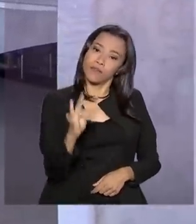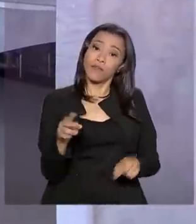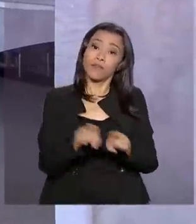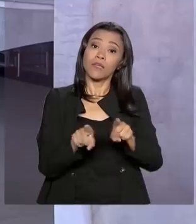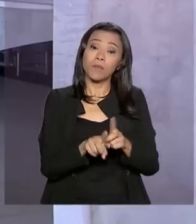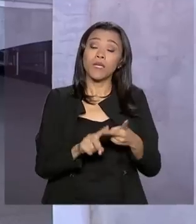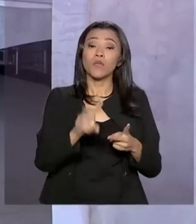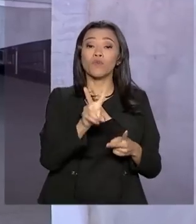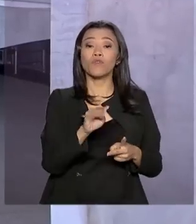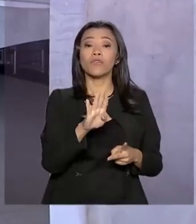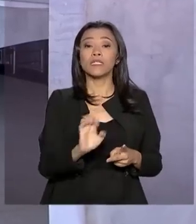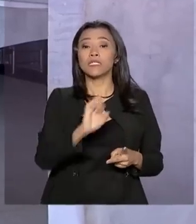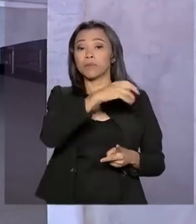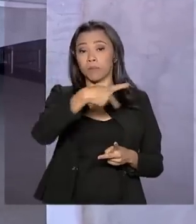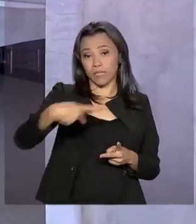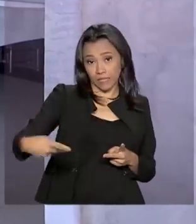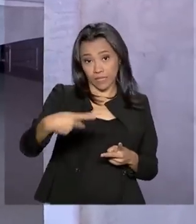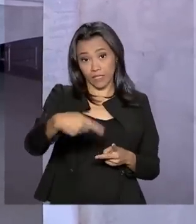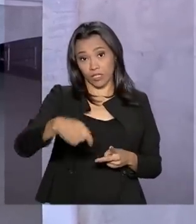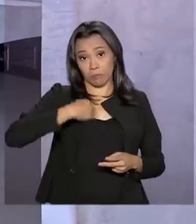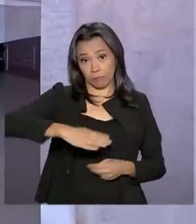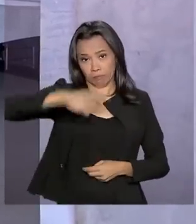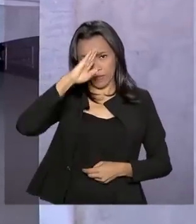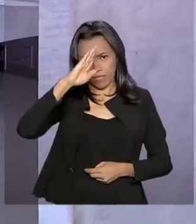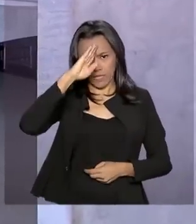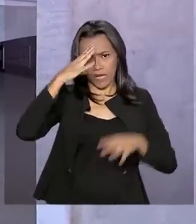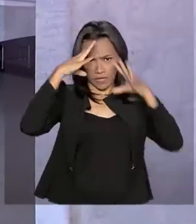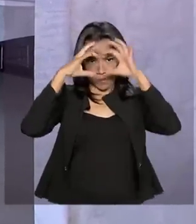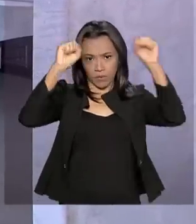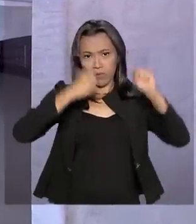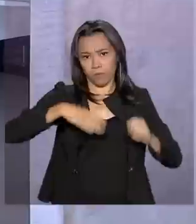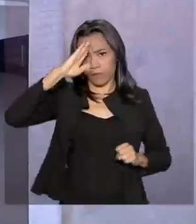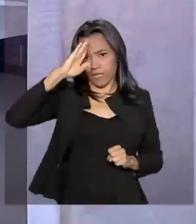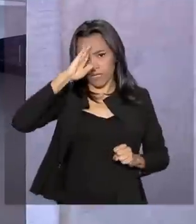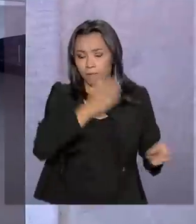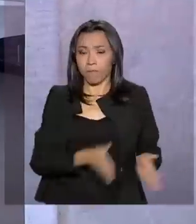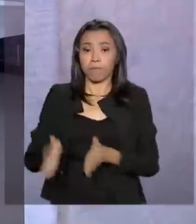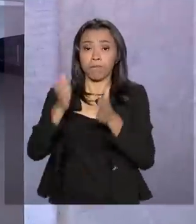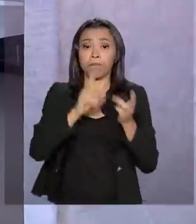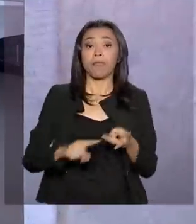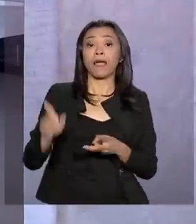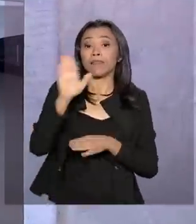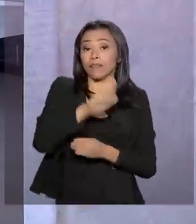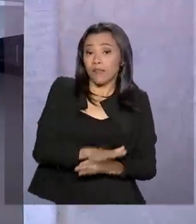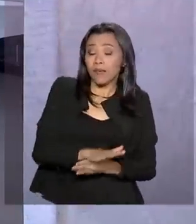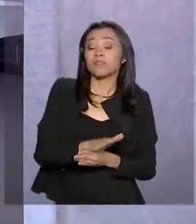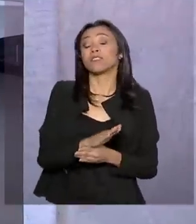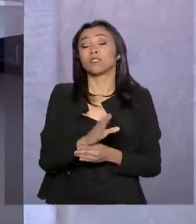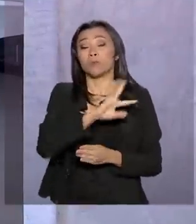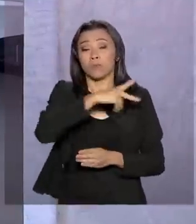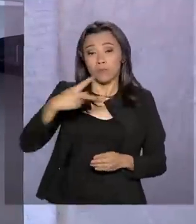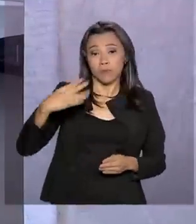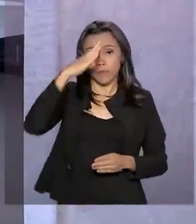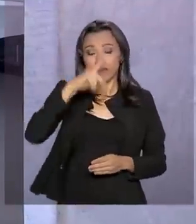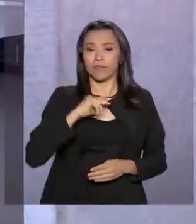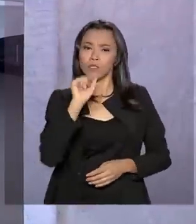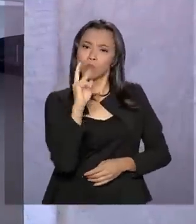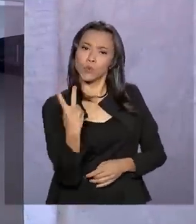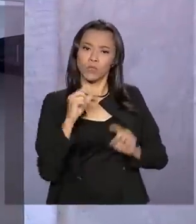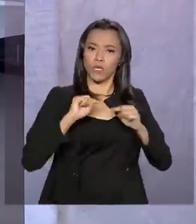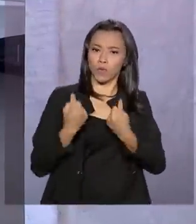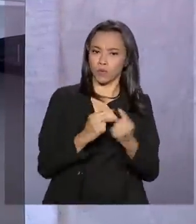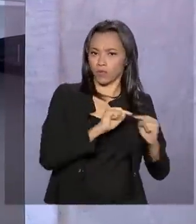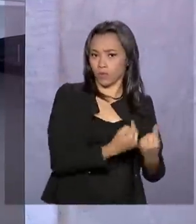o vice-presidente do Superior Tribunal Militar, José Barroso Filho. Na parte da tarde, o presidente Jair Bolsonaro tem duas reuniões.